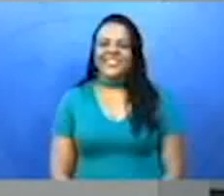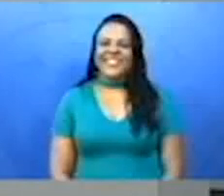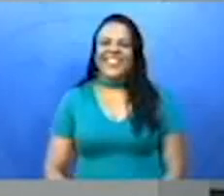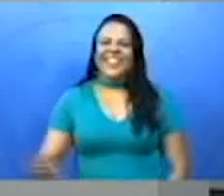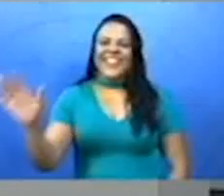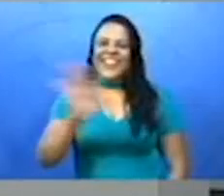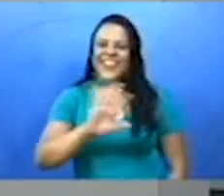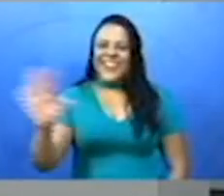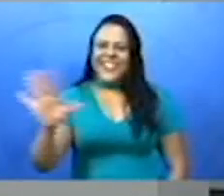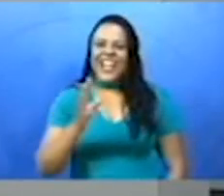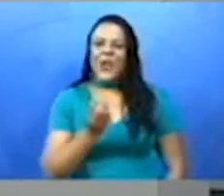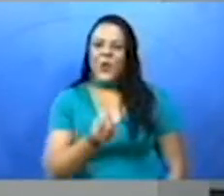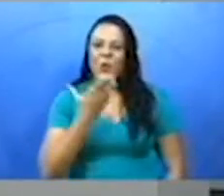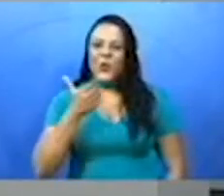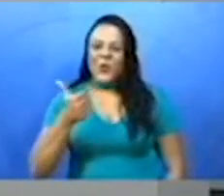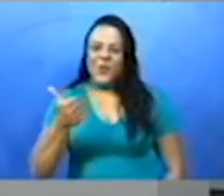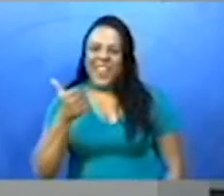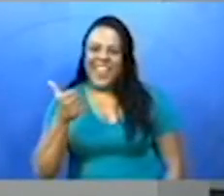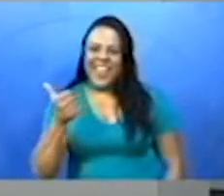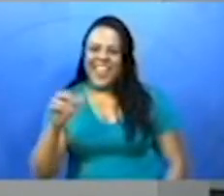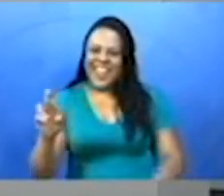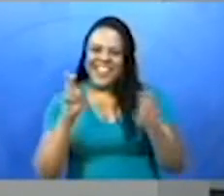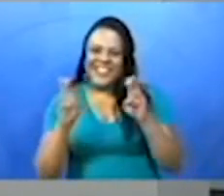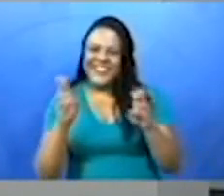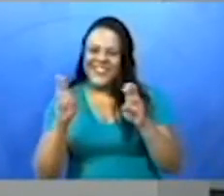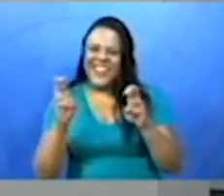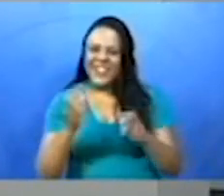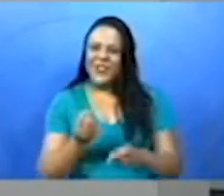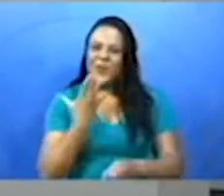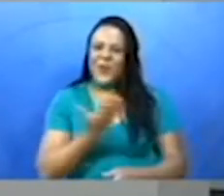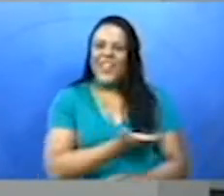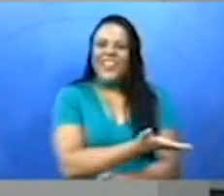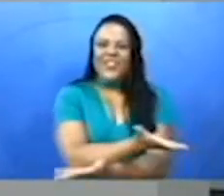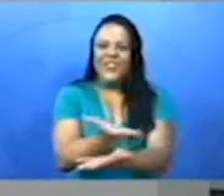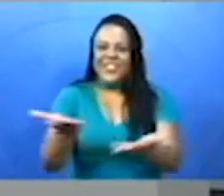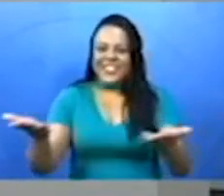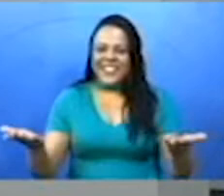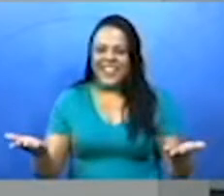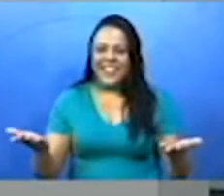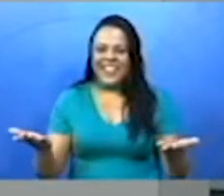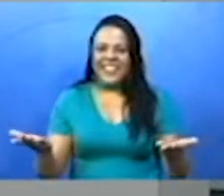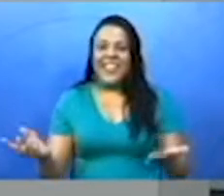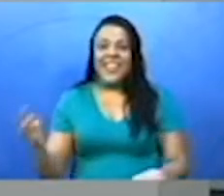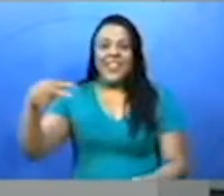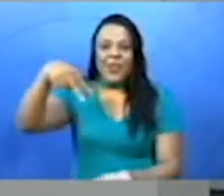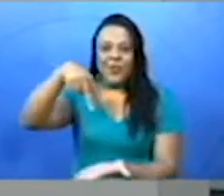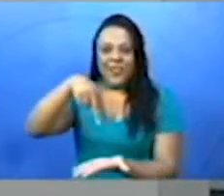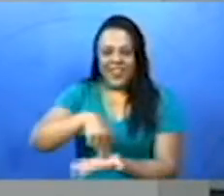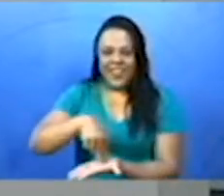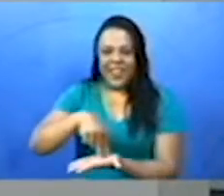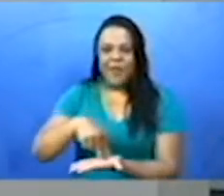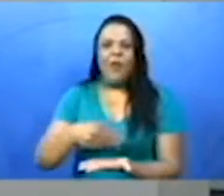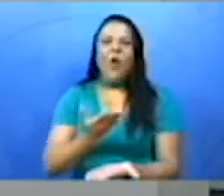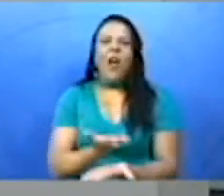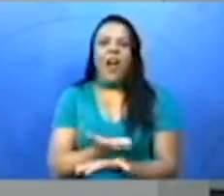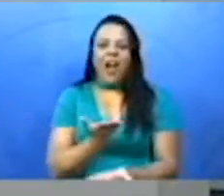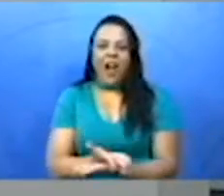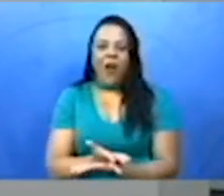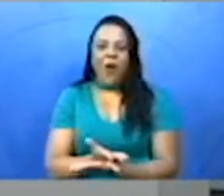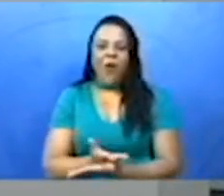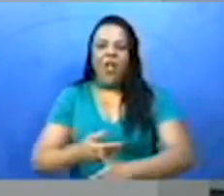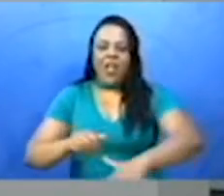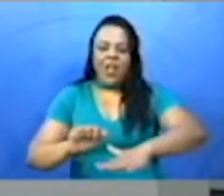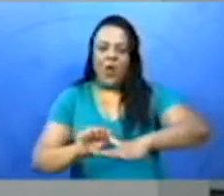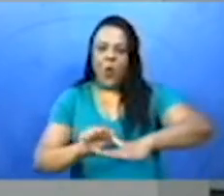Olá, tudo bem? Espero que esteja tudo bem com vocês. Estamos aqui para mais uma aula do Atendimento